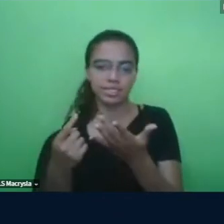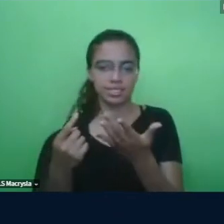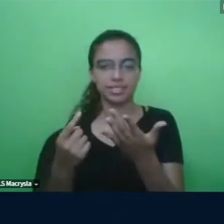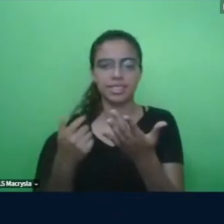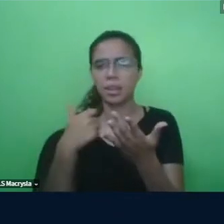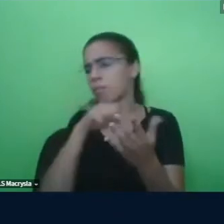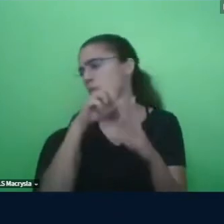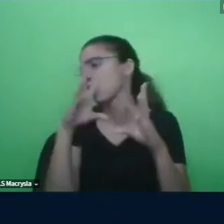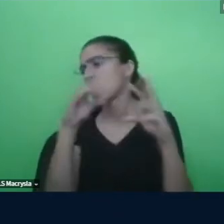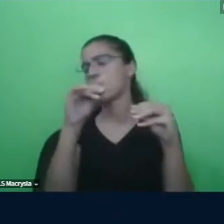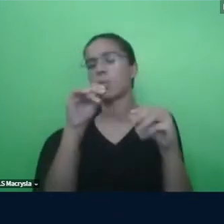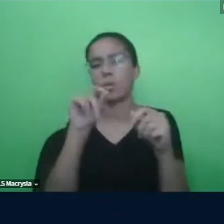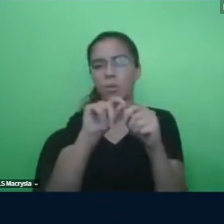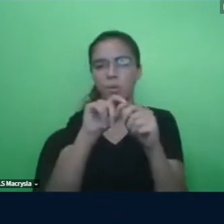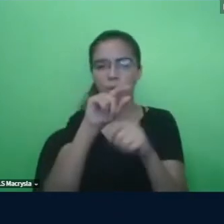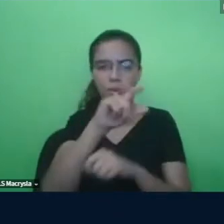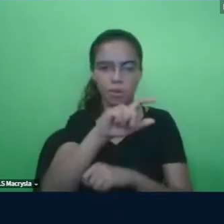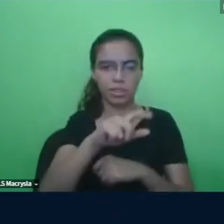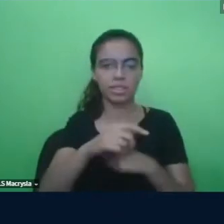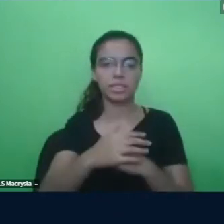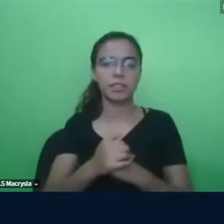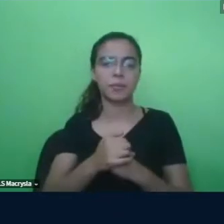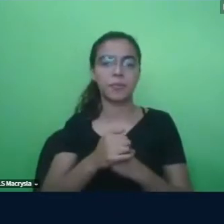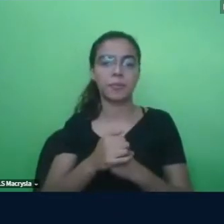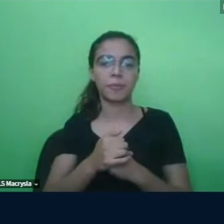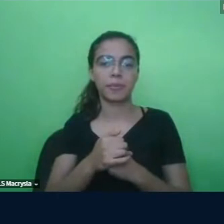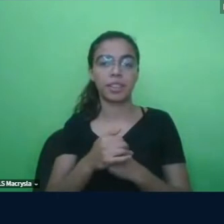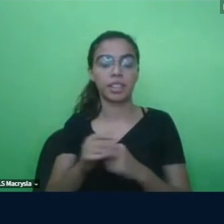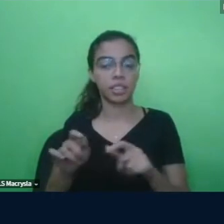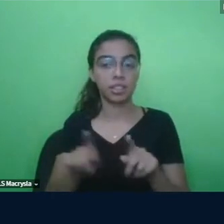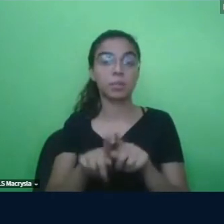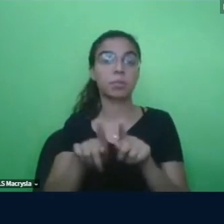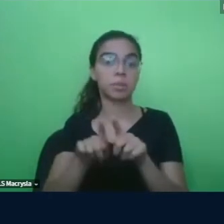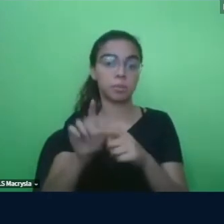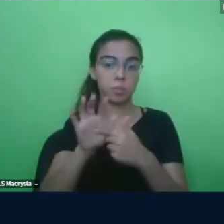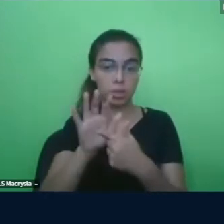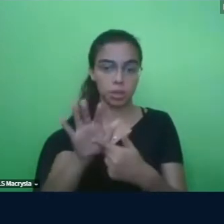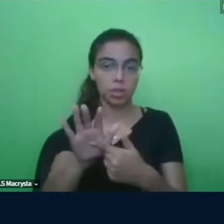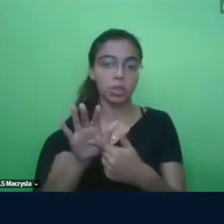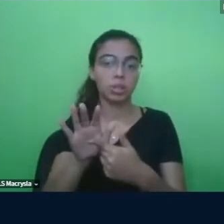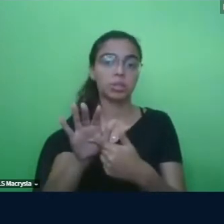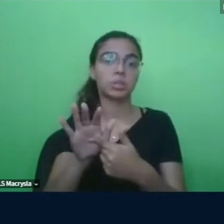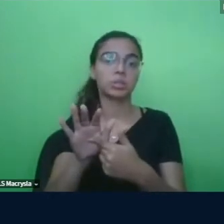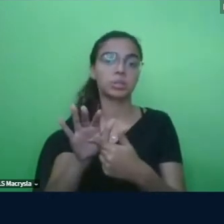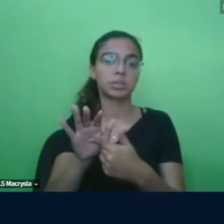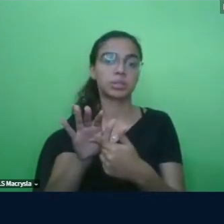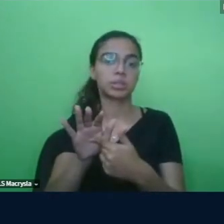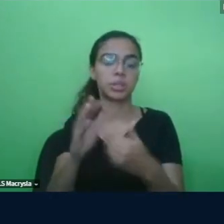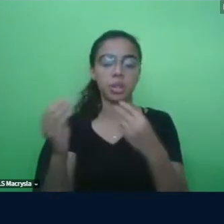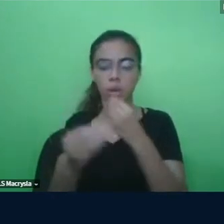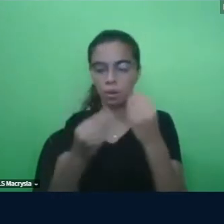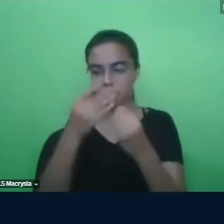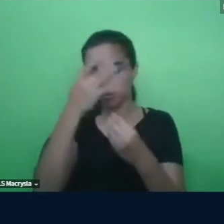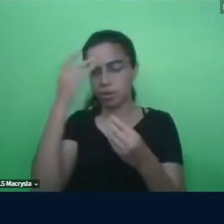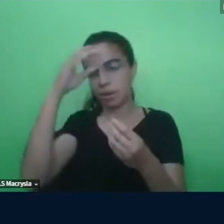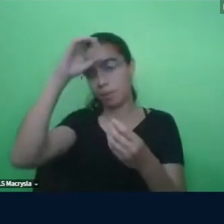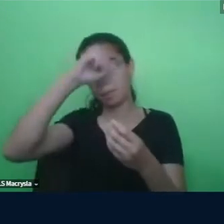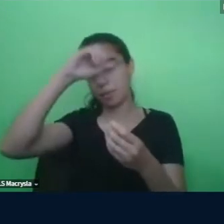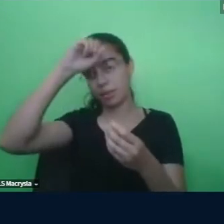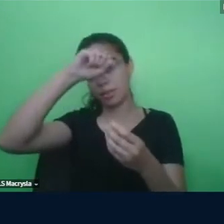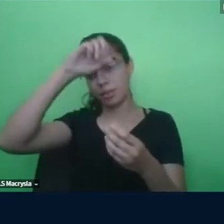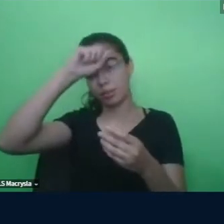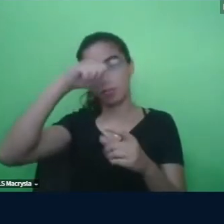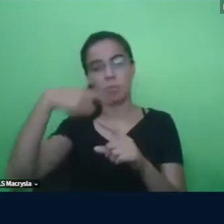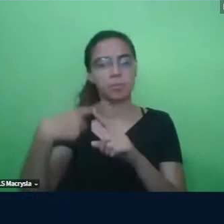o docente a se sensibilizar e a conhecer o que que funciona para o meu aprendiz. Porque, para a Bia, os